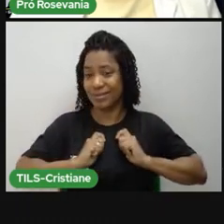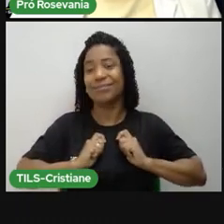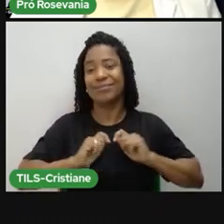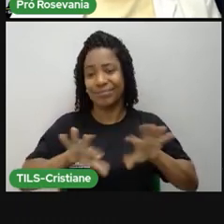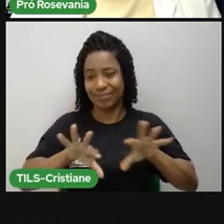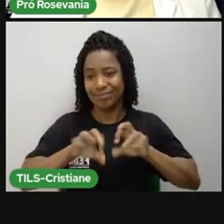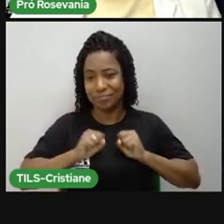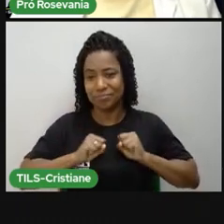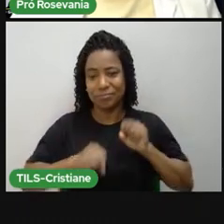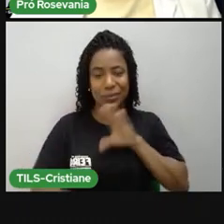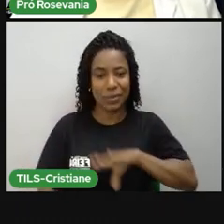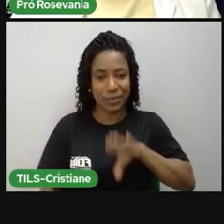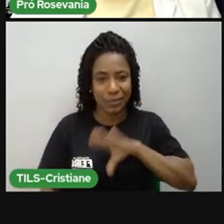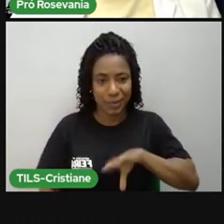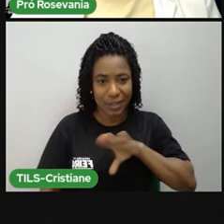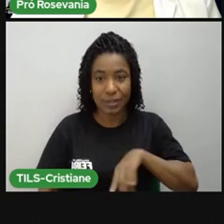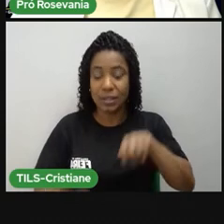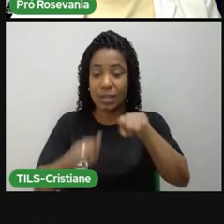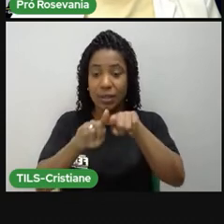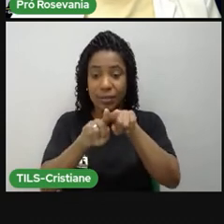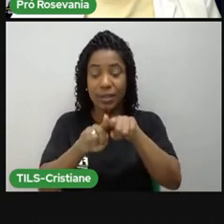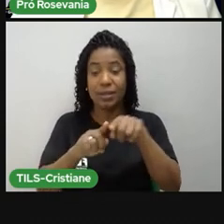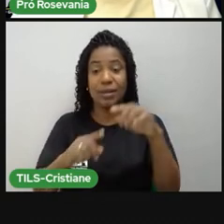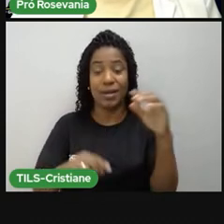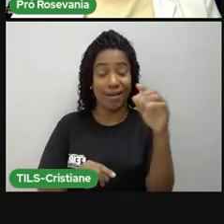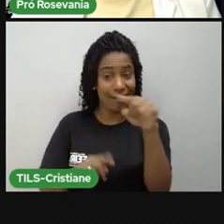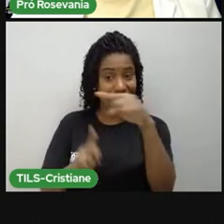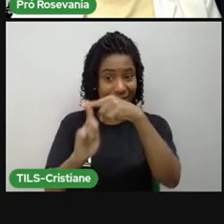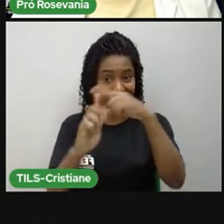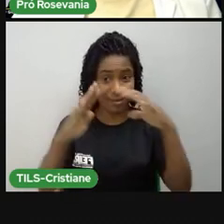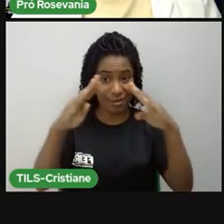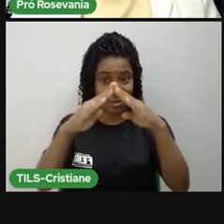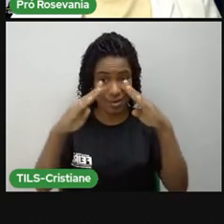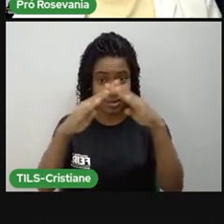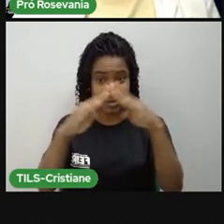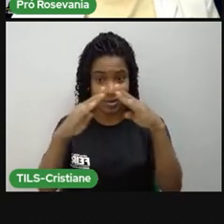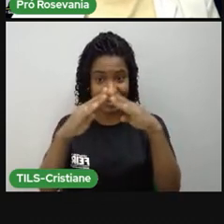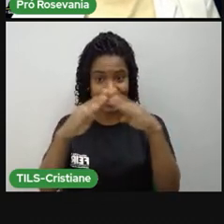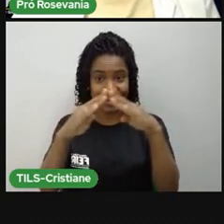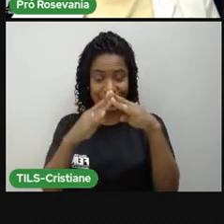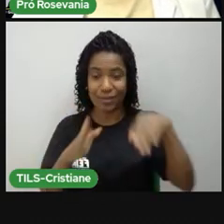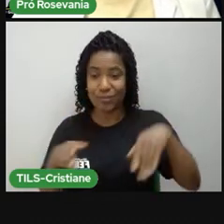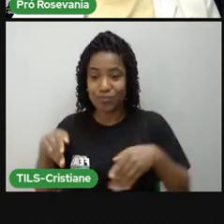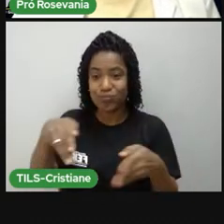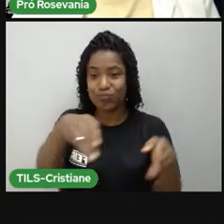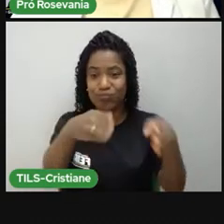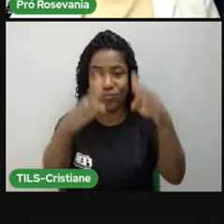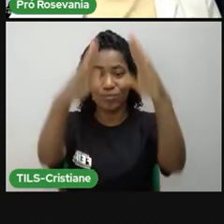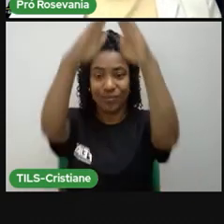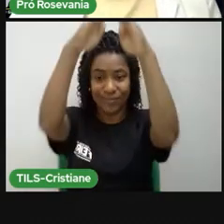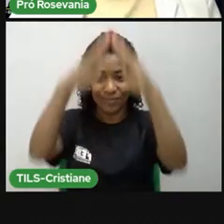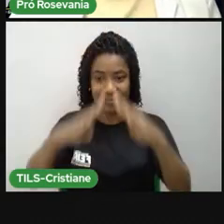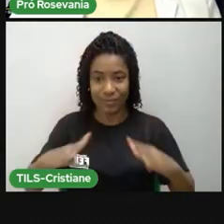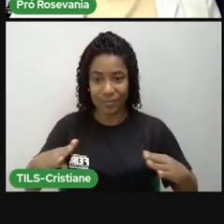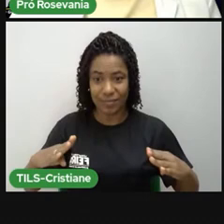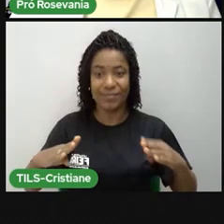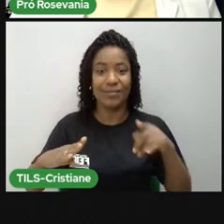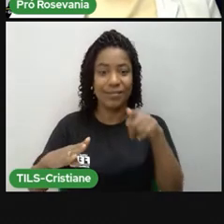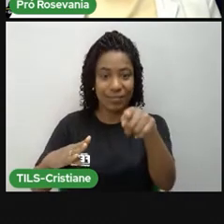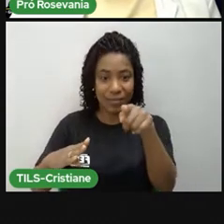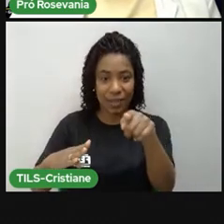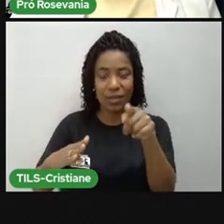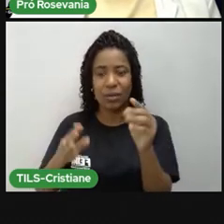igreja, né, do senhor dos passos, de estilo gótico até, toda construidinha, né, em pedra sabão, é,